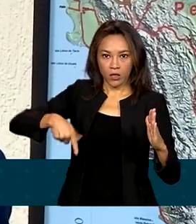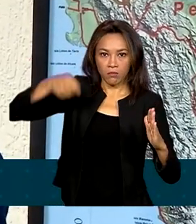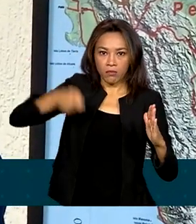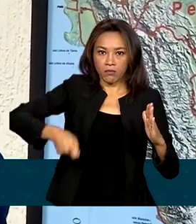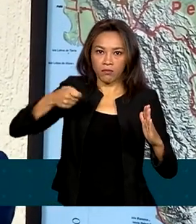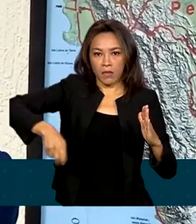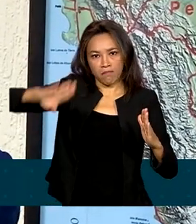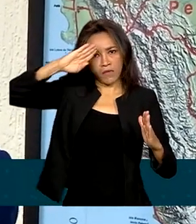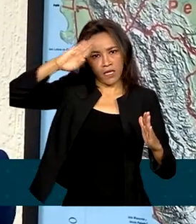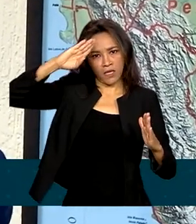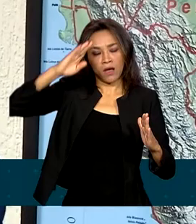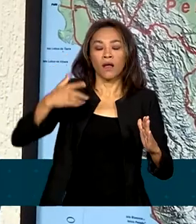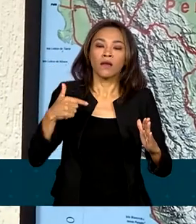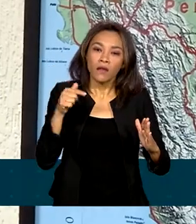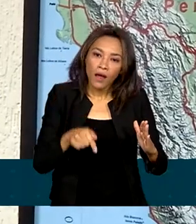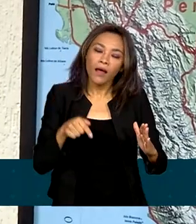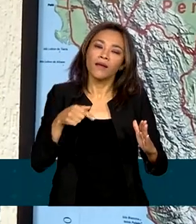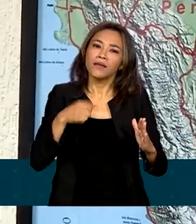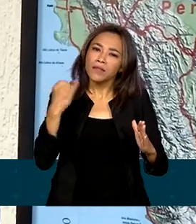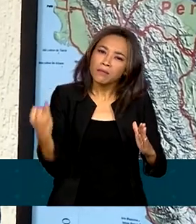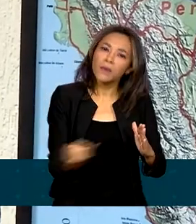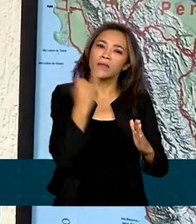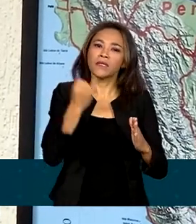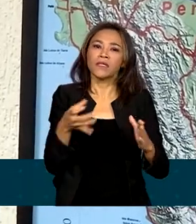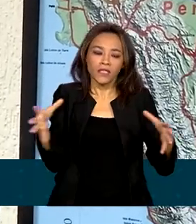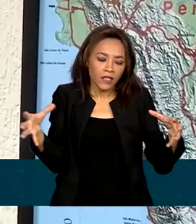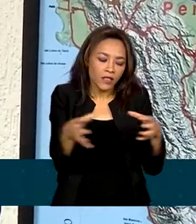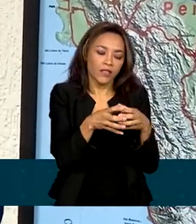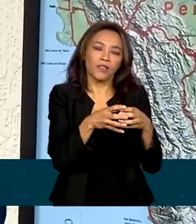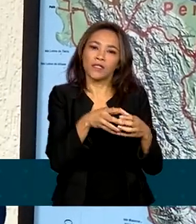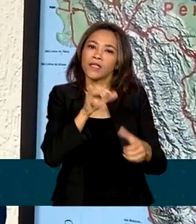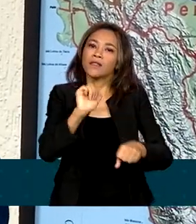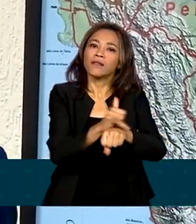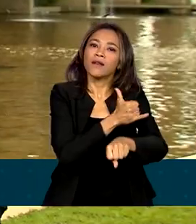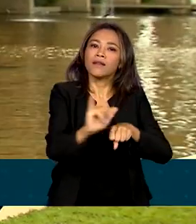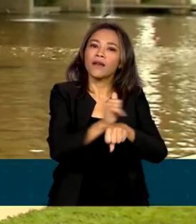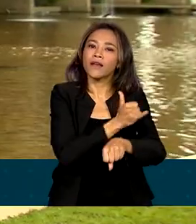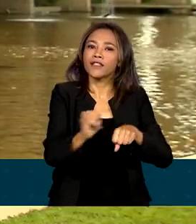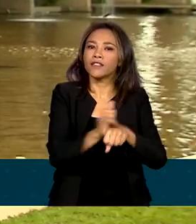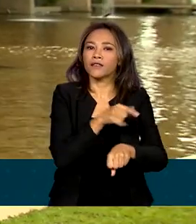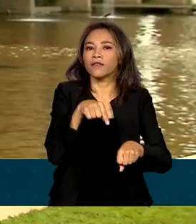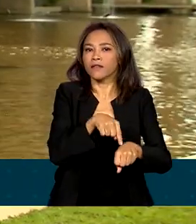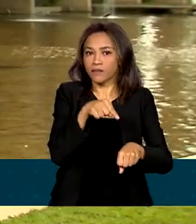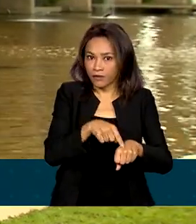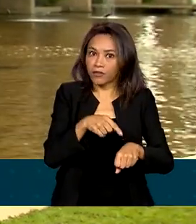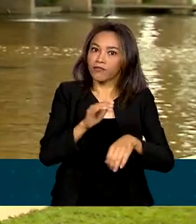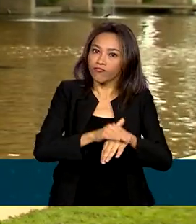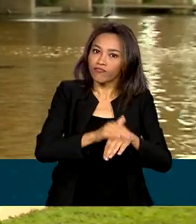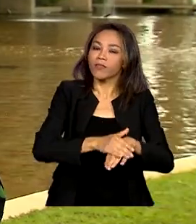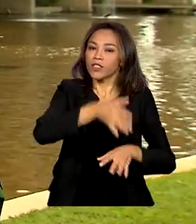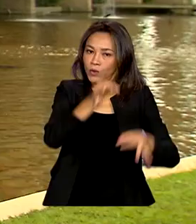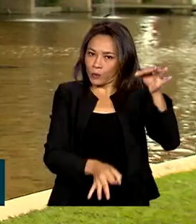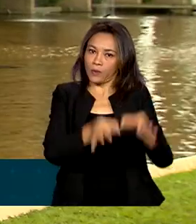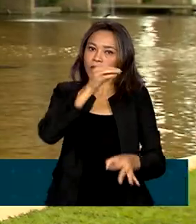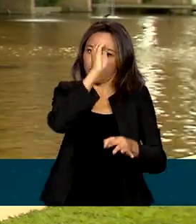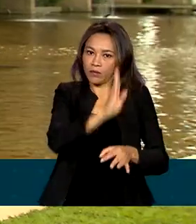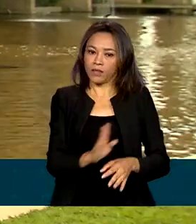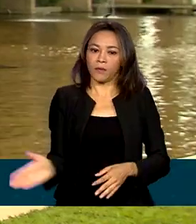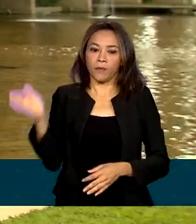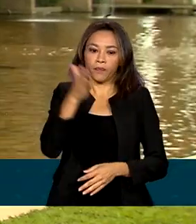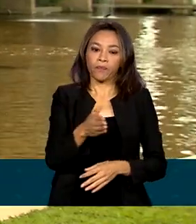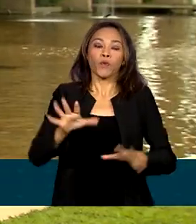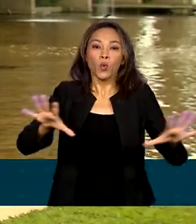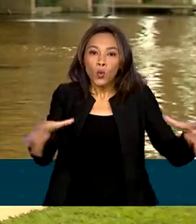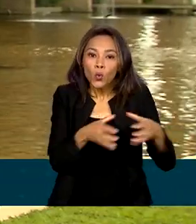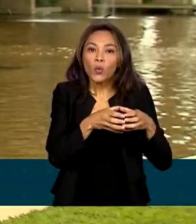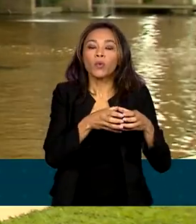reconstituir esse importante instrumento de justiça no Brasil. Os 16 novos integrantes da comissão de anistia,